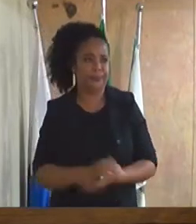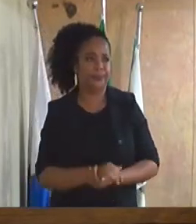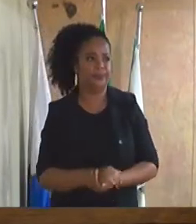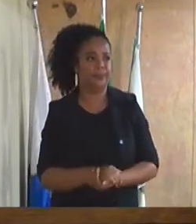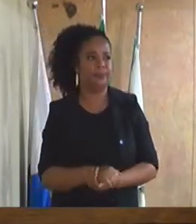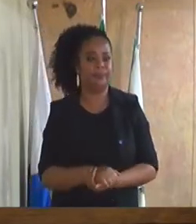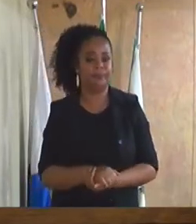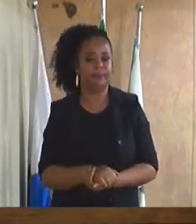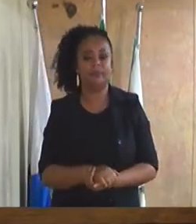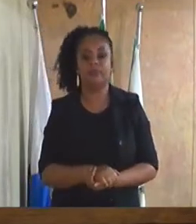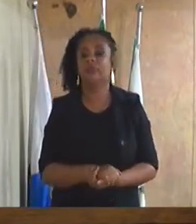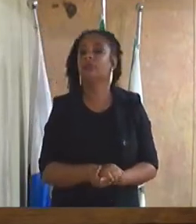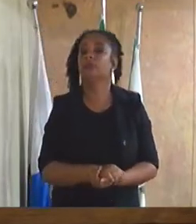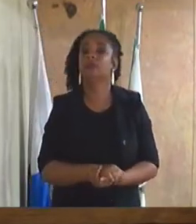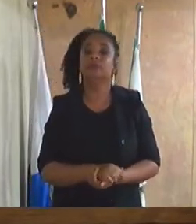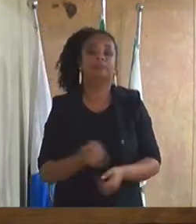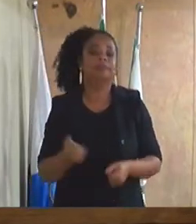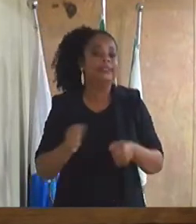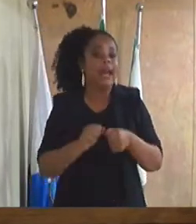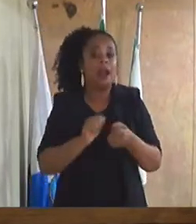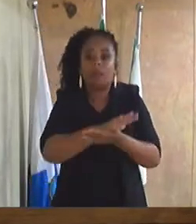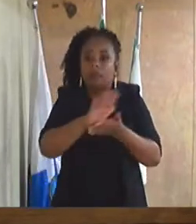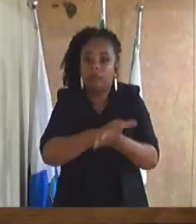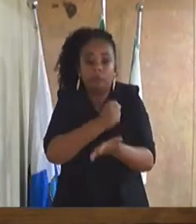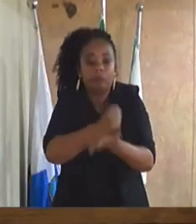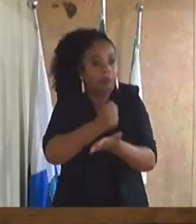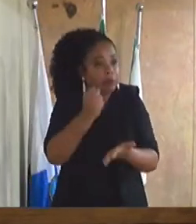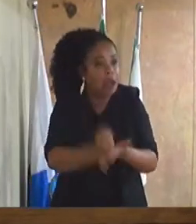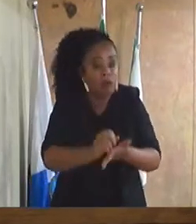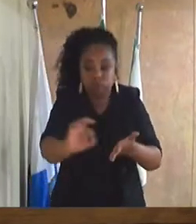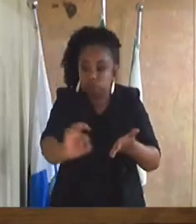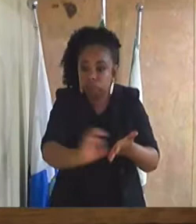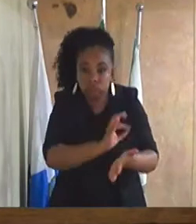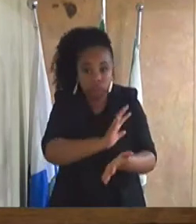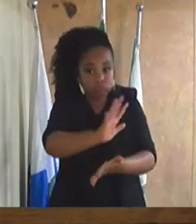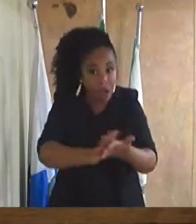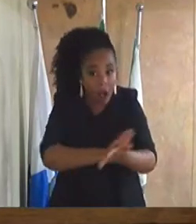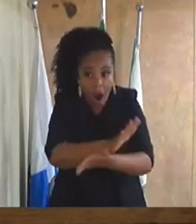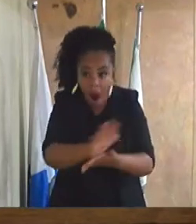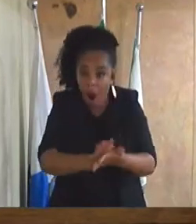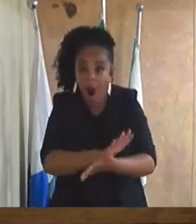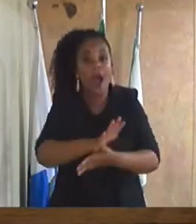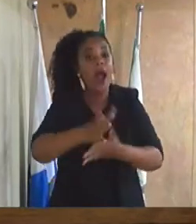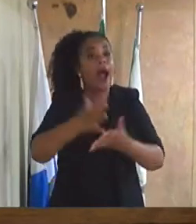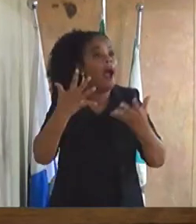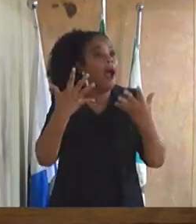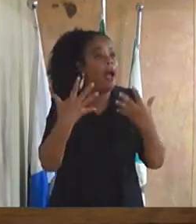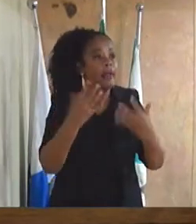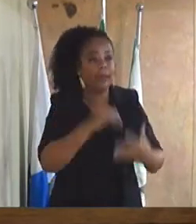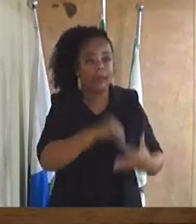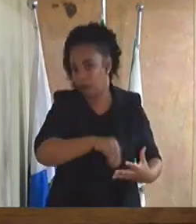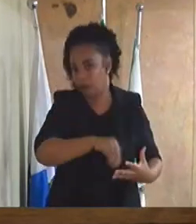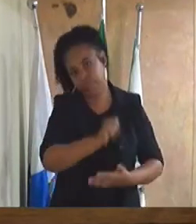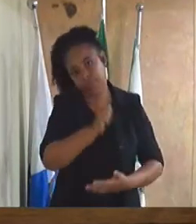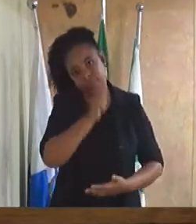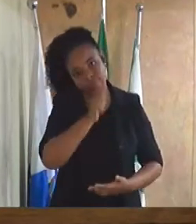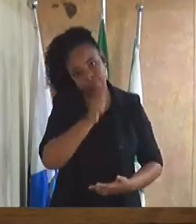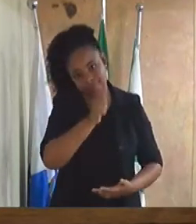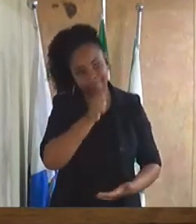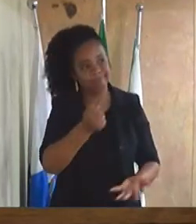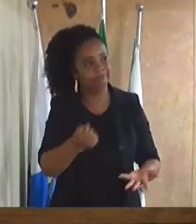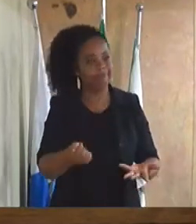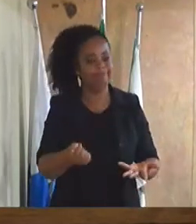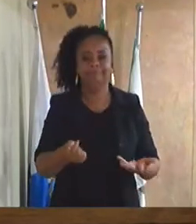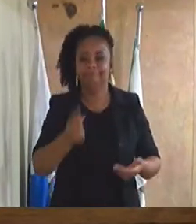Não fizeram nenhum contrato, não assinaram nada, não estão recebendo nada. Estão arriscando a